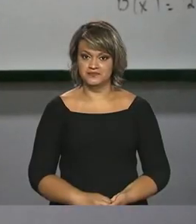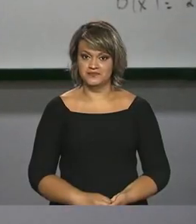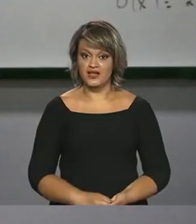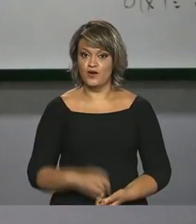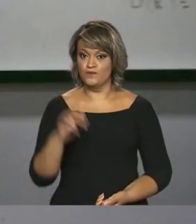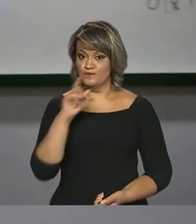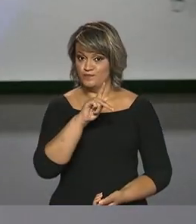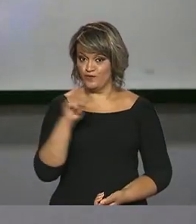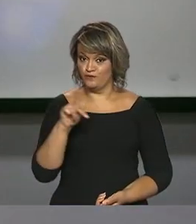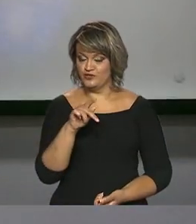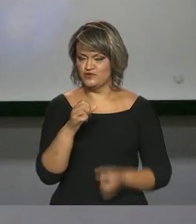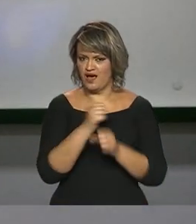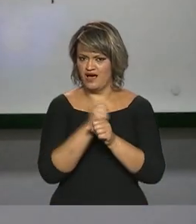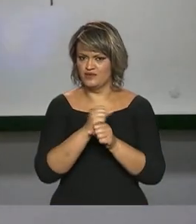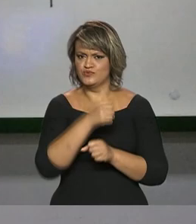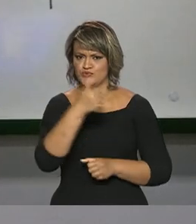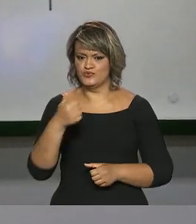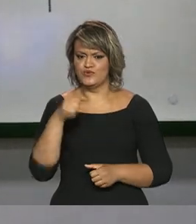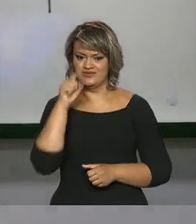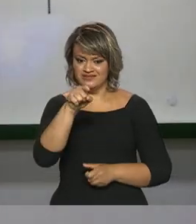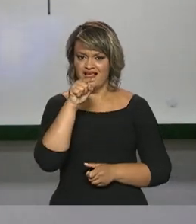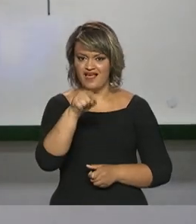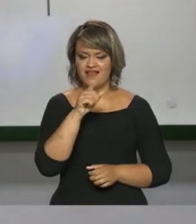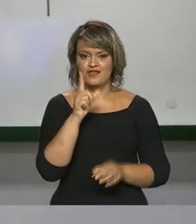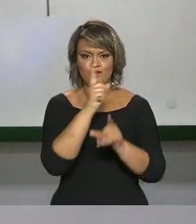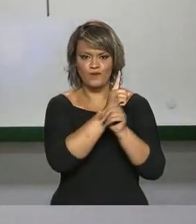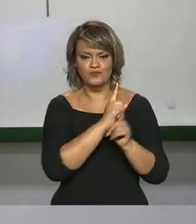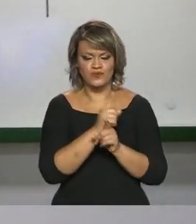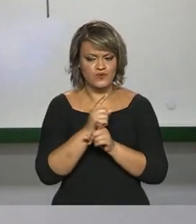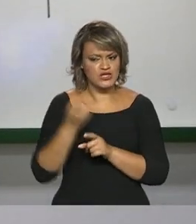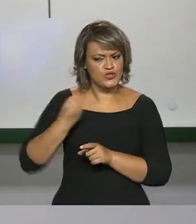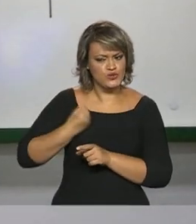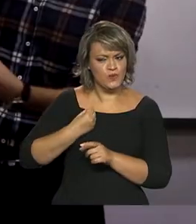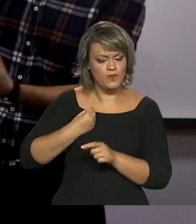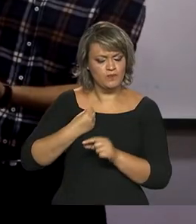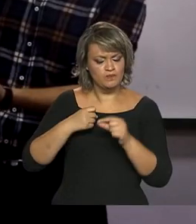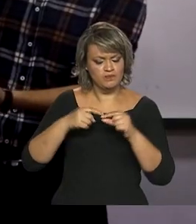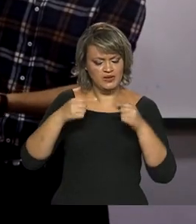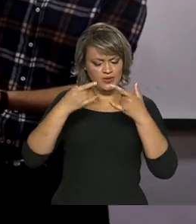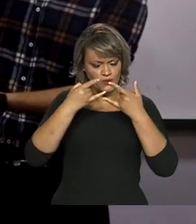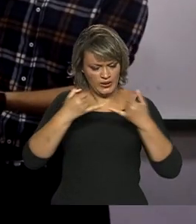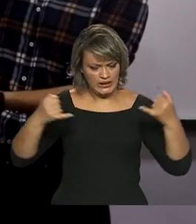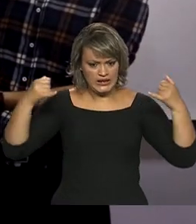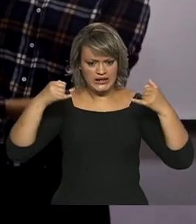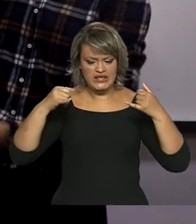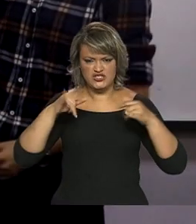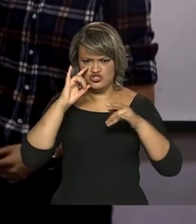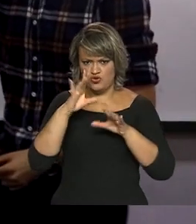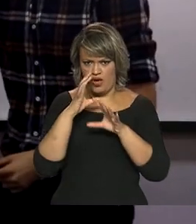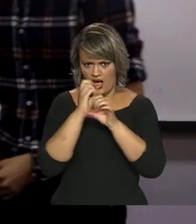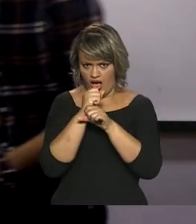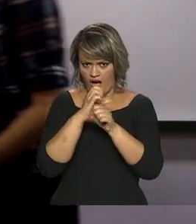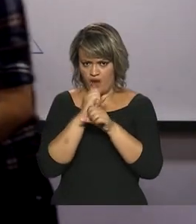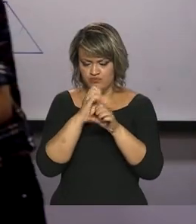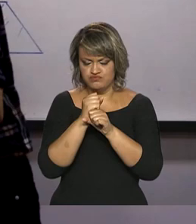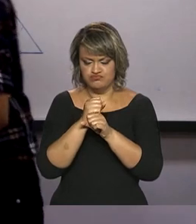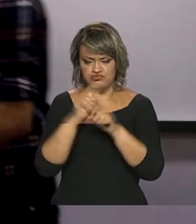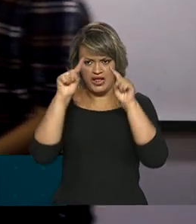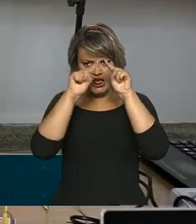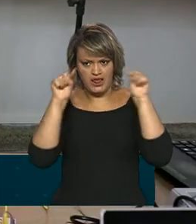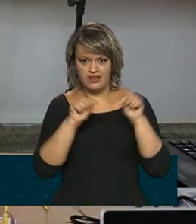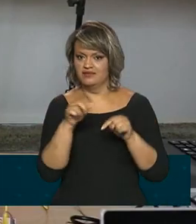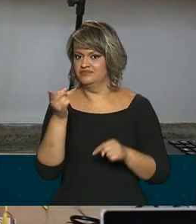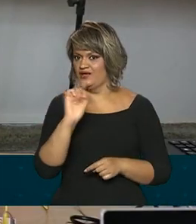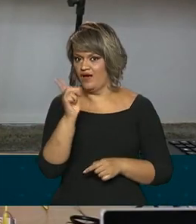Professor, há 11 anos, esse pesquisador descobriu que números e linhas podem ir além de cálculos e formas geométricas.